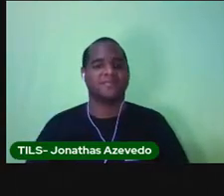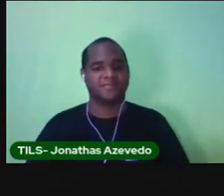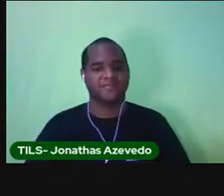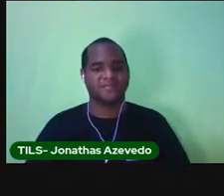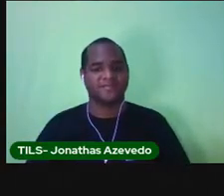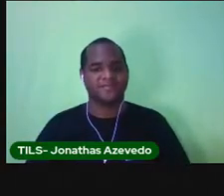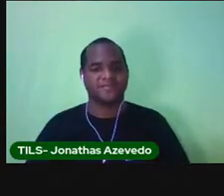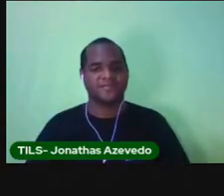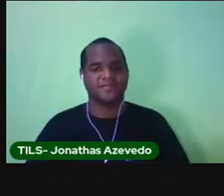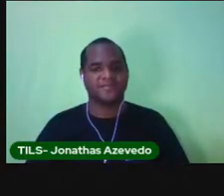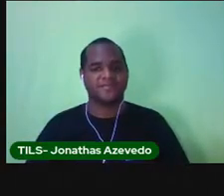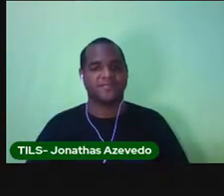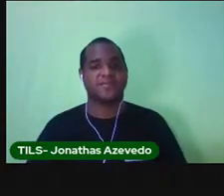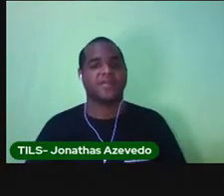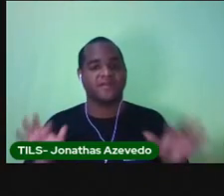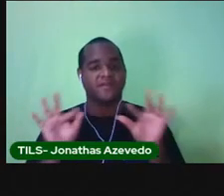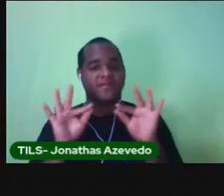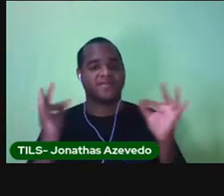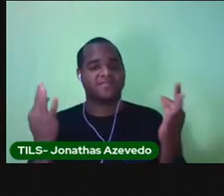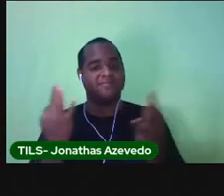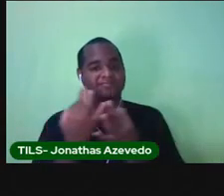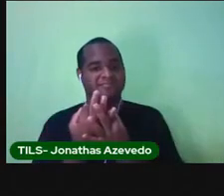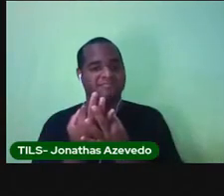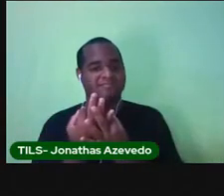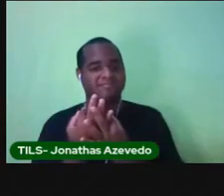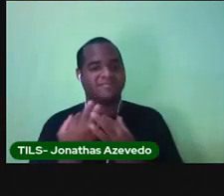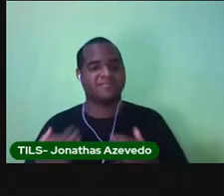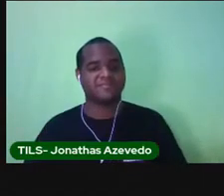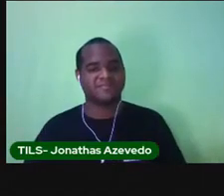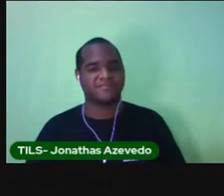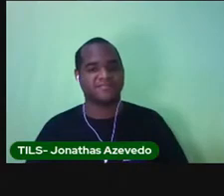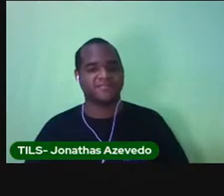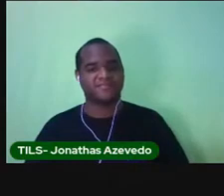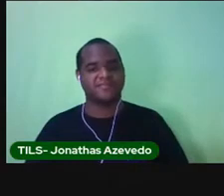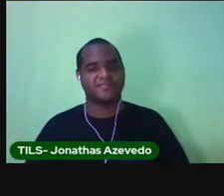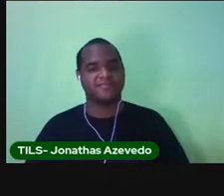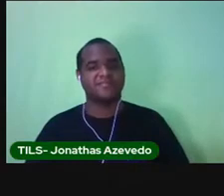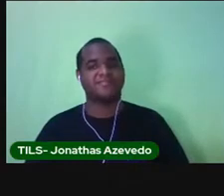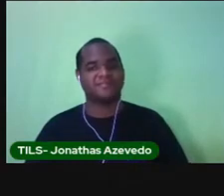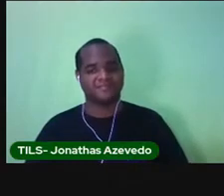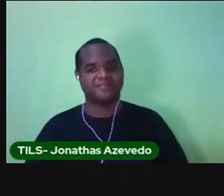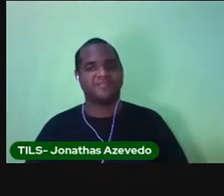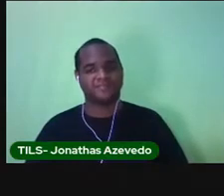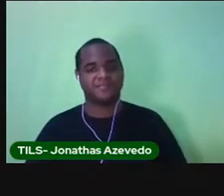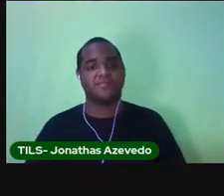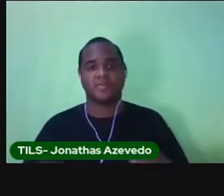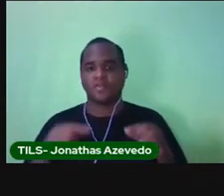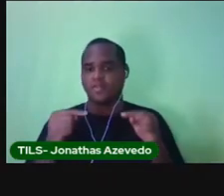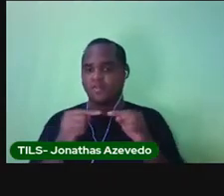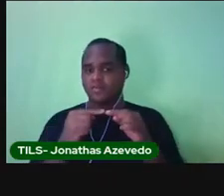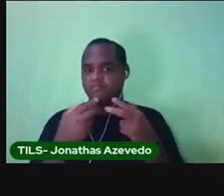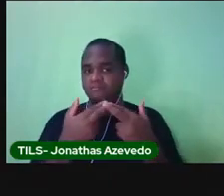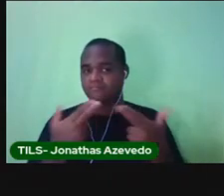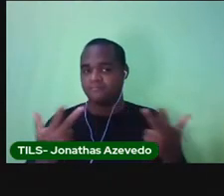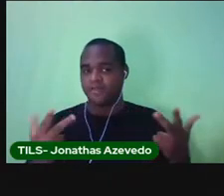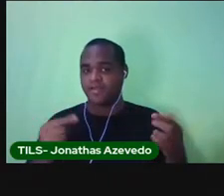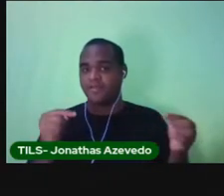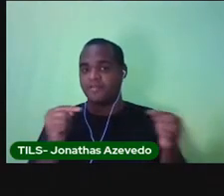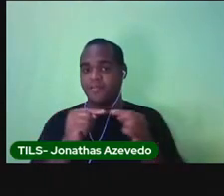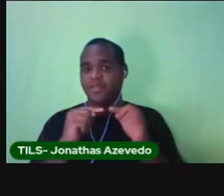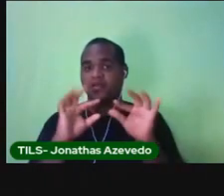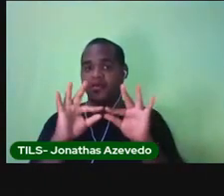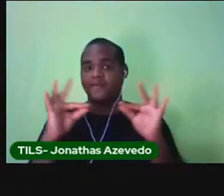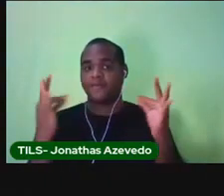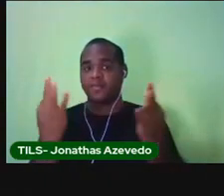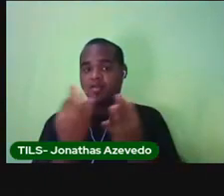A família. E no tema temporalidade, nós vamos estudar a família